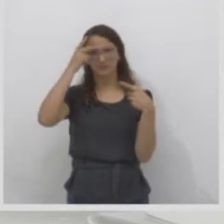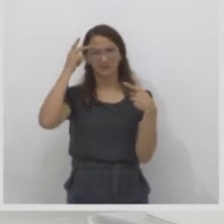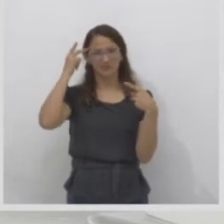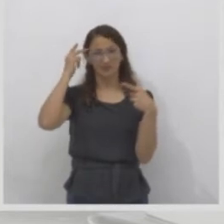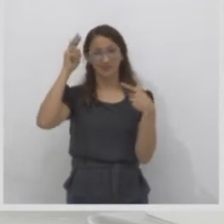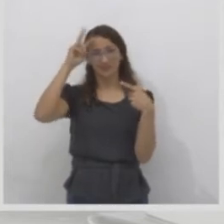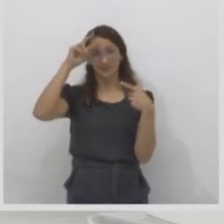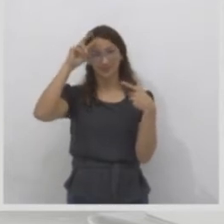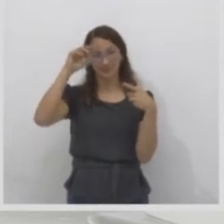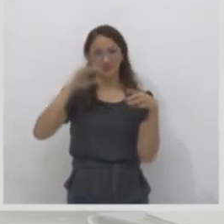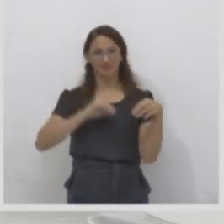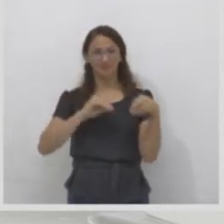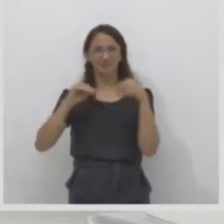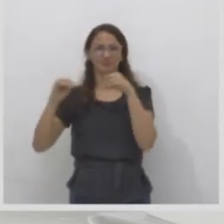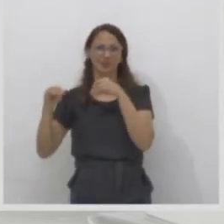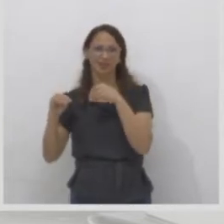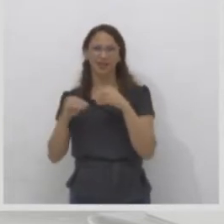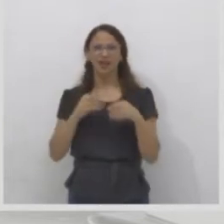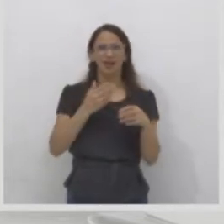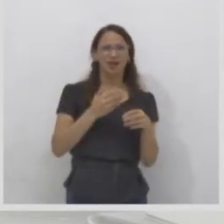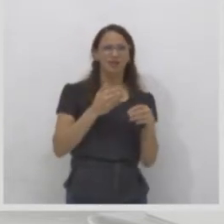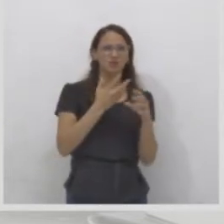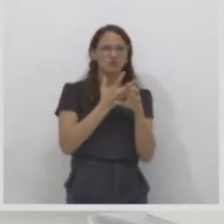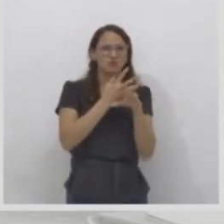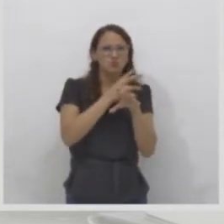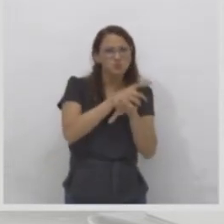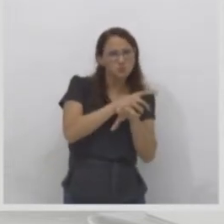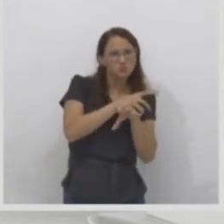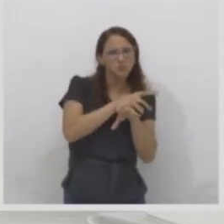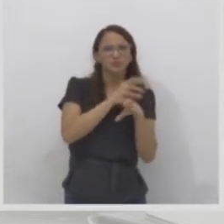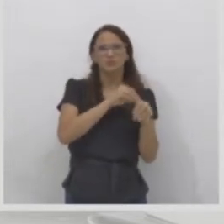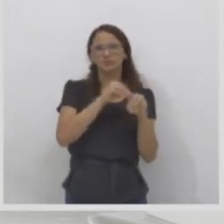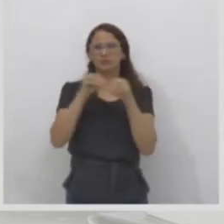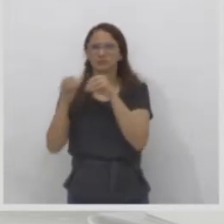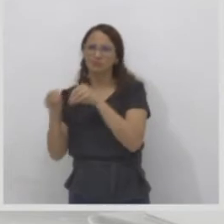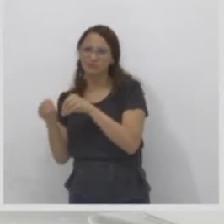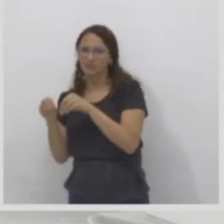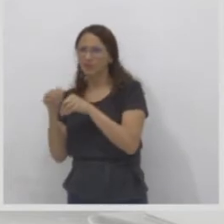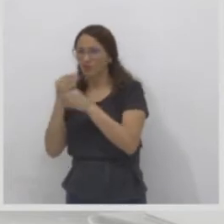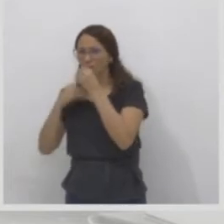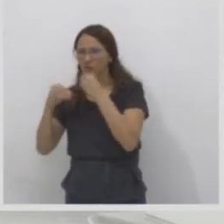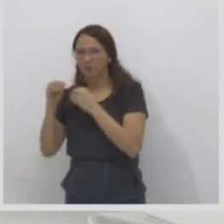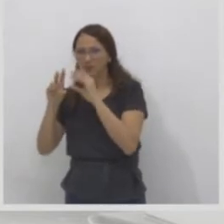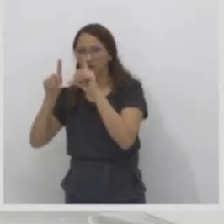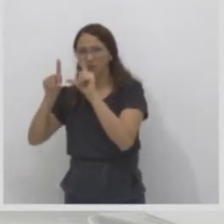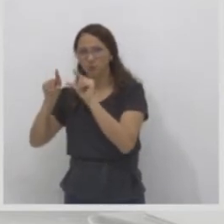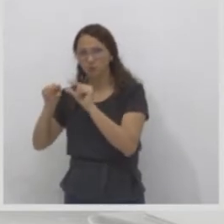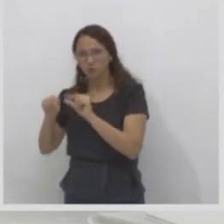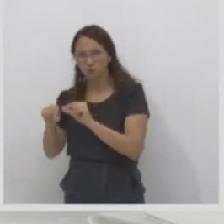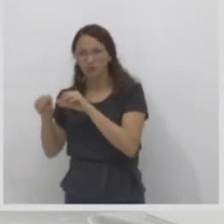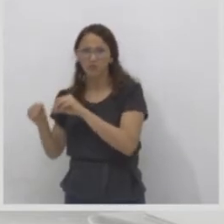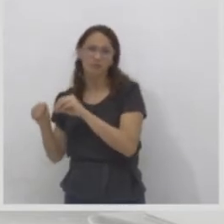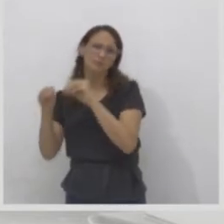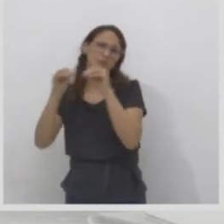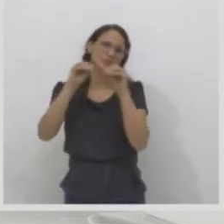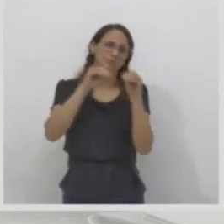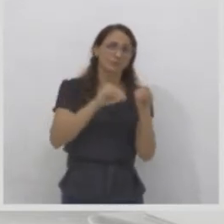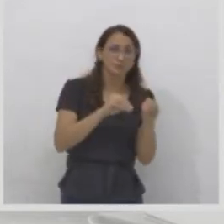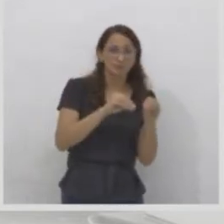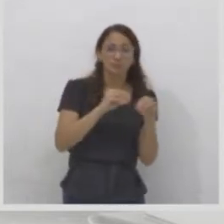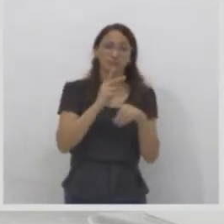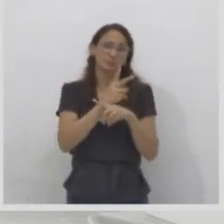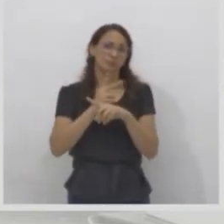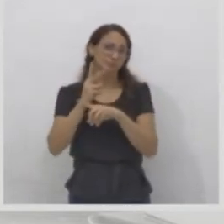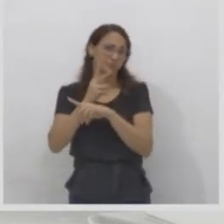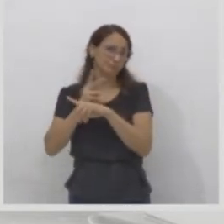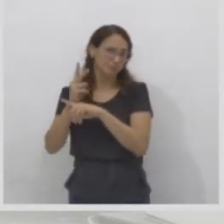Então, tinha uma seca aqui, eu migrava. O que que aconteceu? Acabavam os recursos aqui, eu migrava. Eu ia em busca de outras